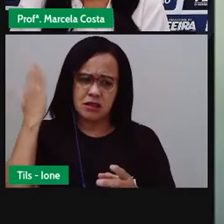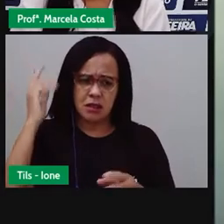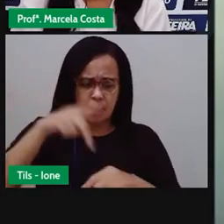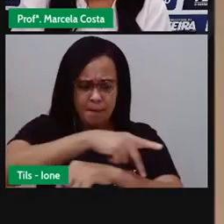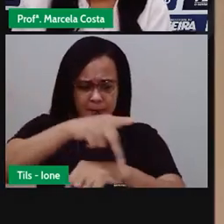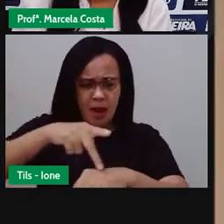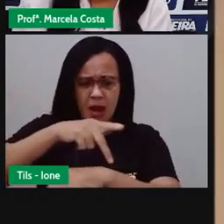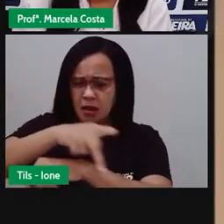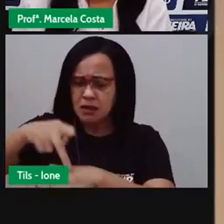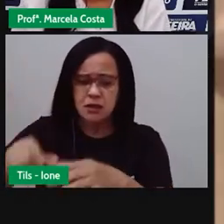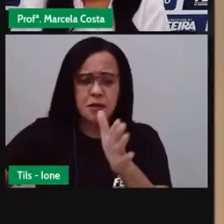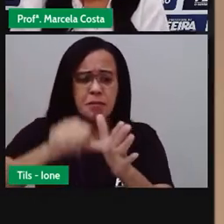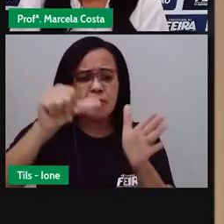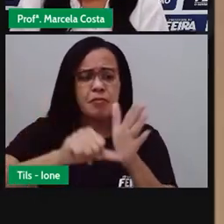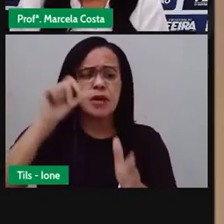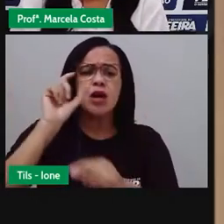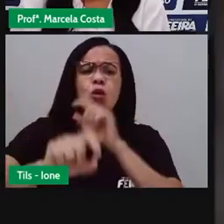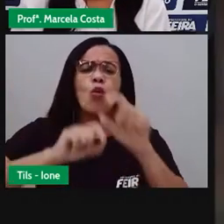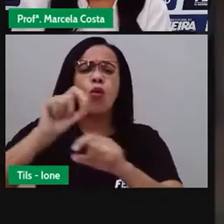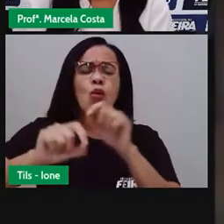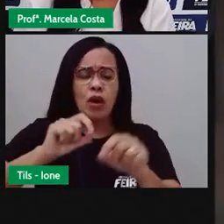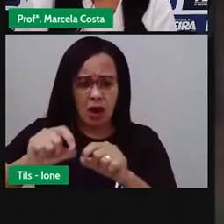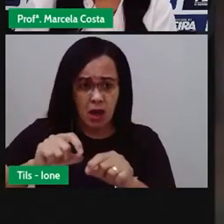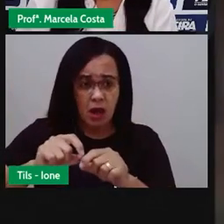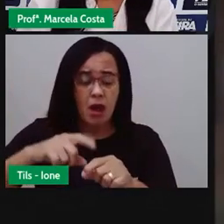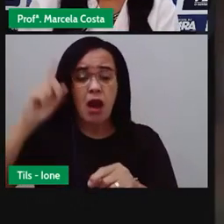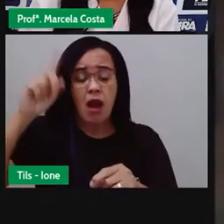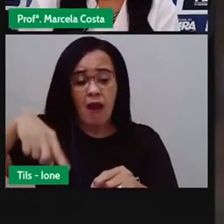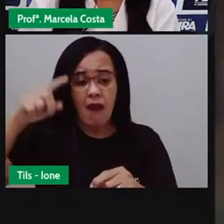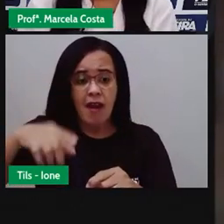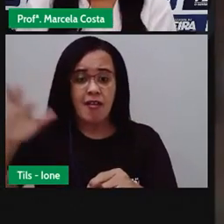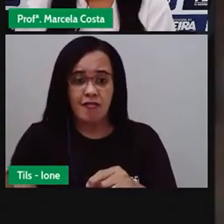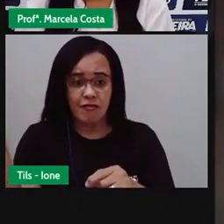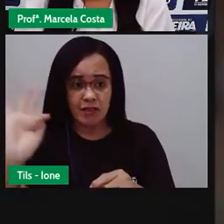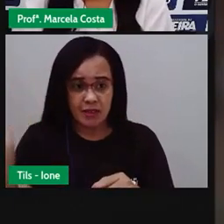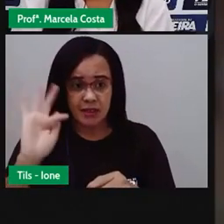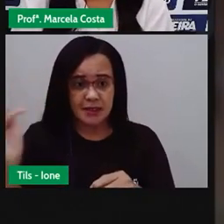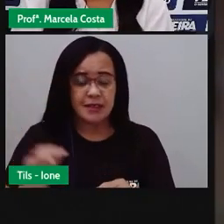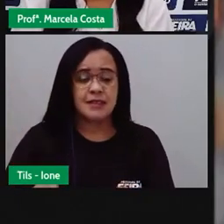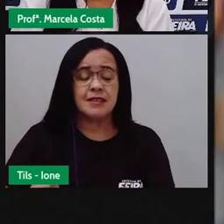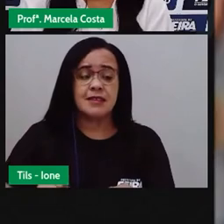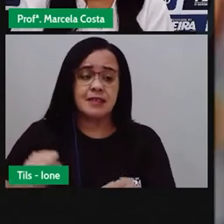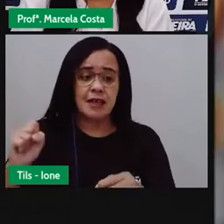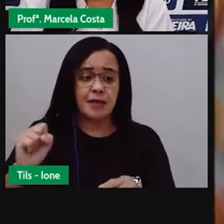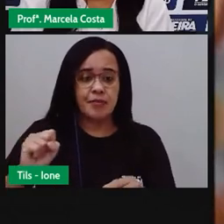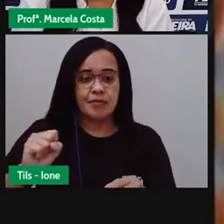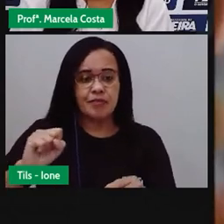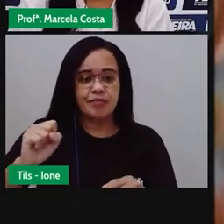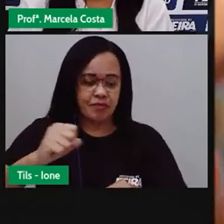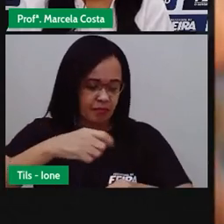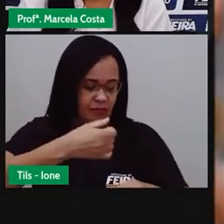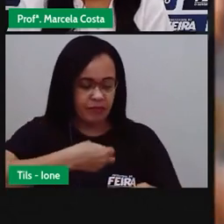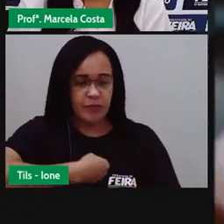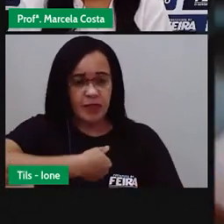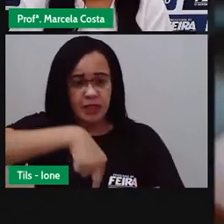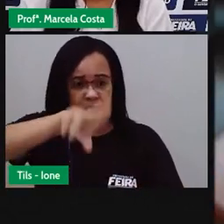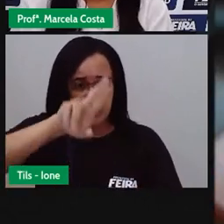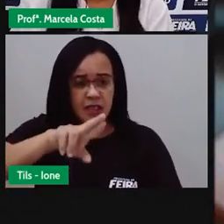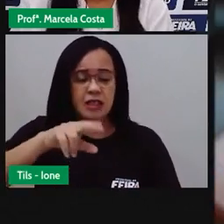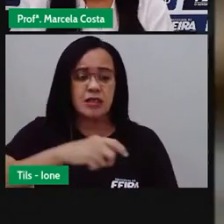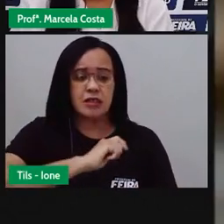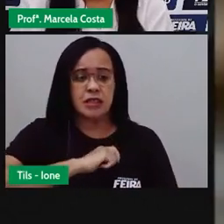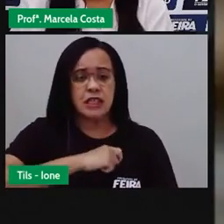foram Portugal, Itália, Espanha e França. Com a colonização do Brasil, os portugueses